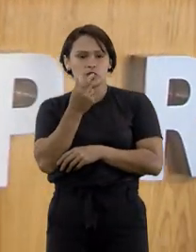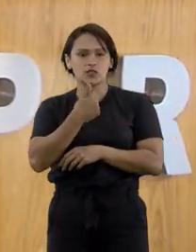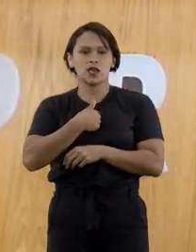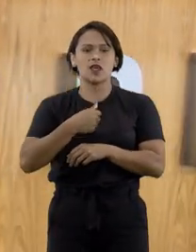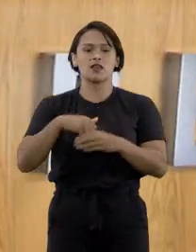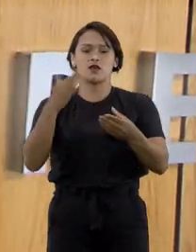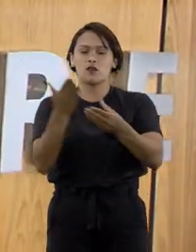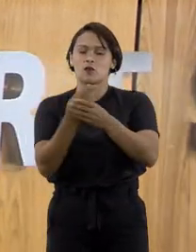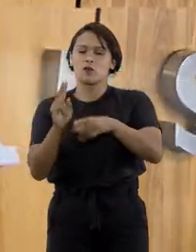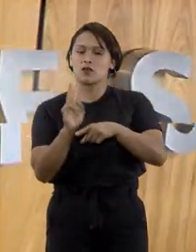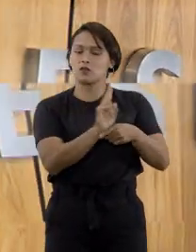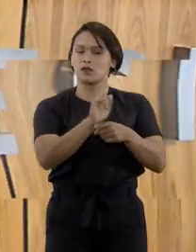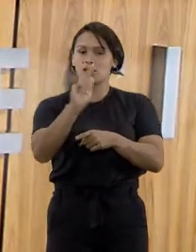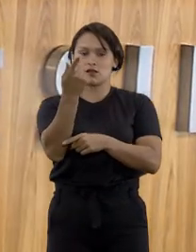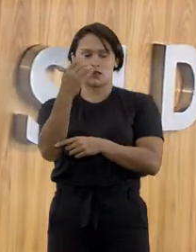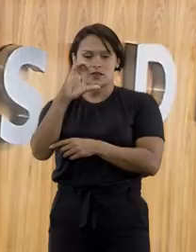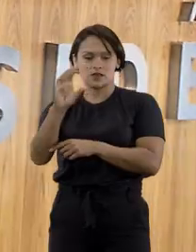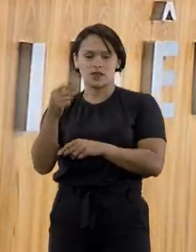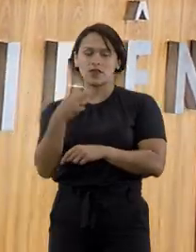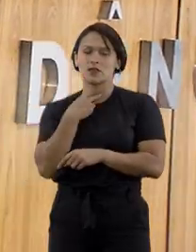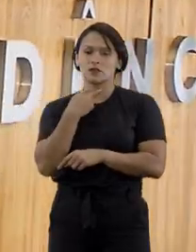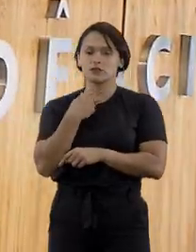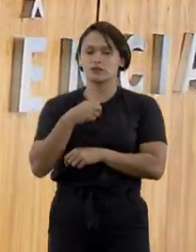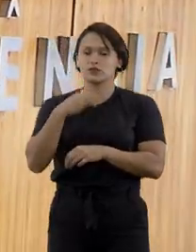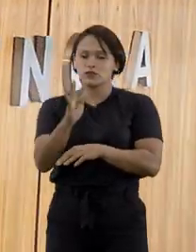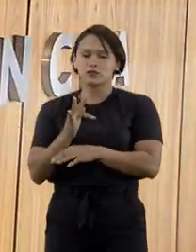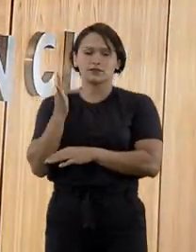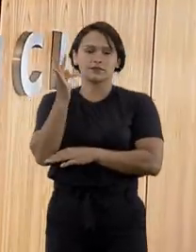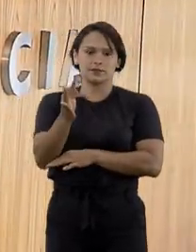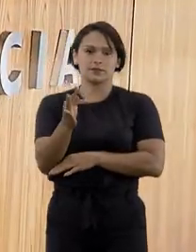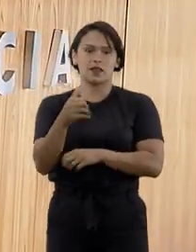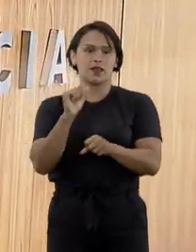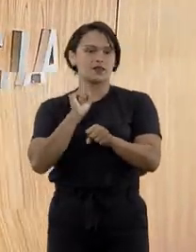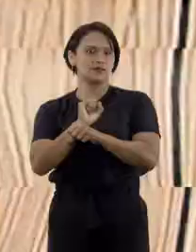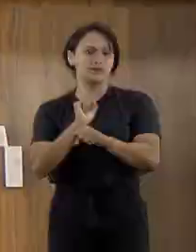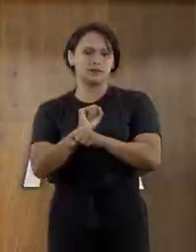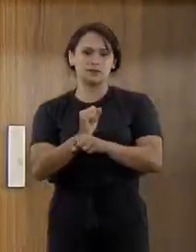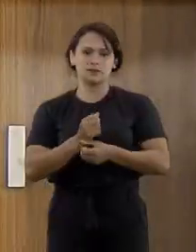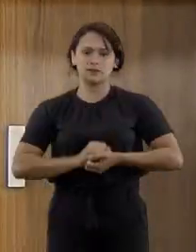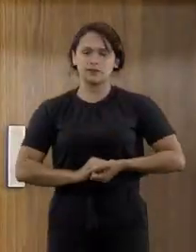urgentes, como liminares em habeas corpus, que não poderiam ser adiadas.